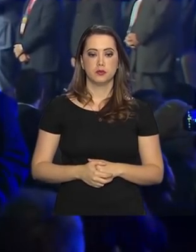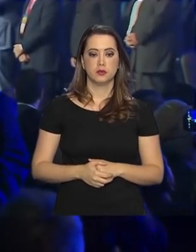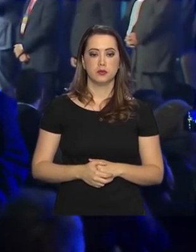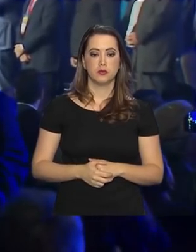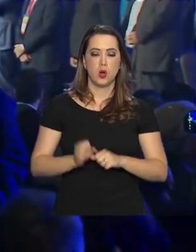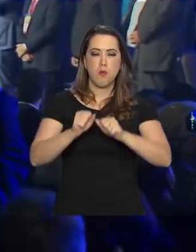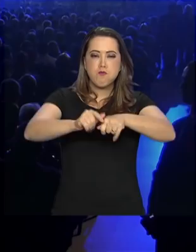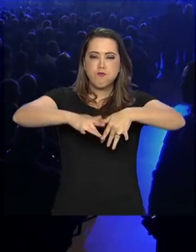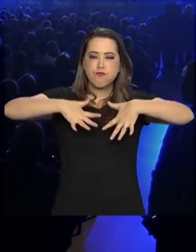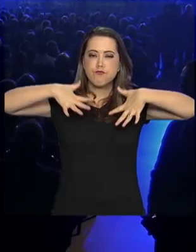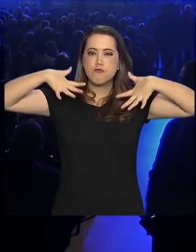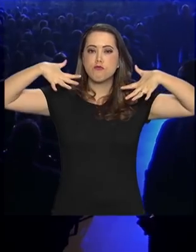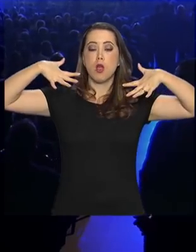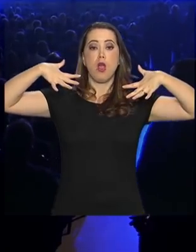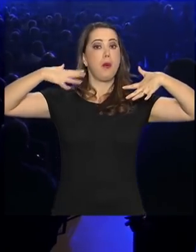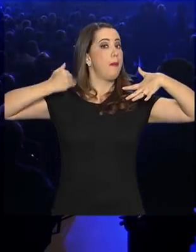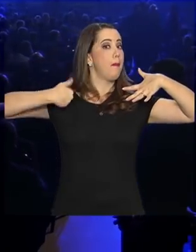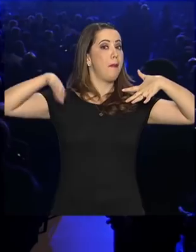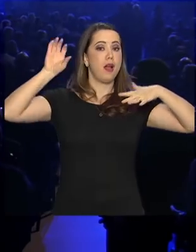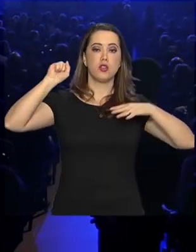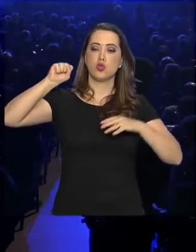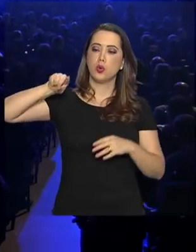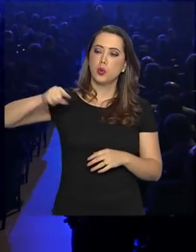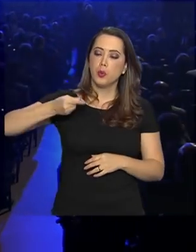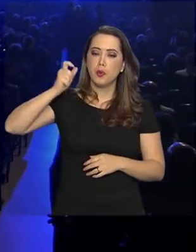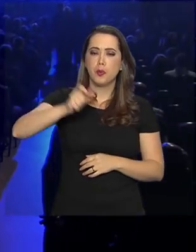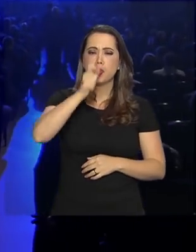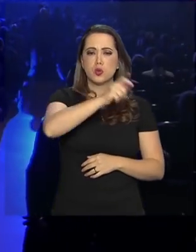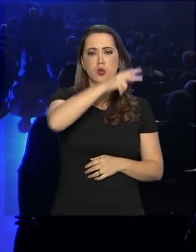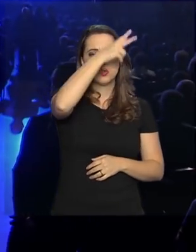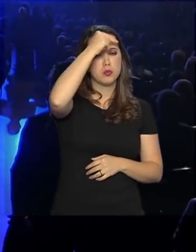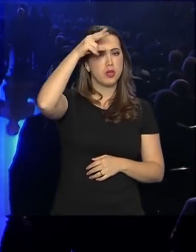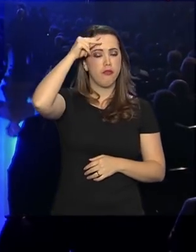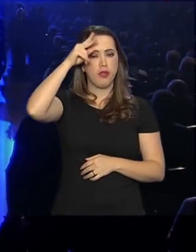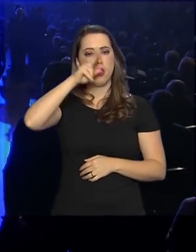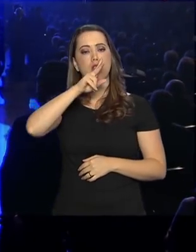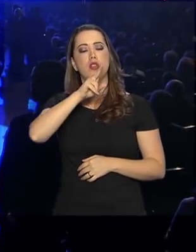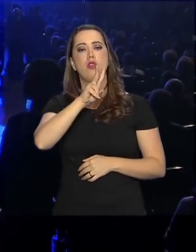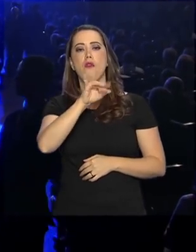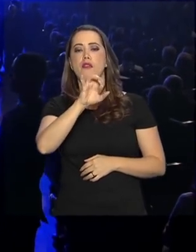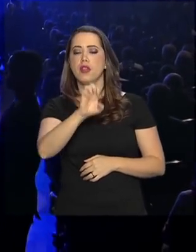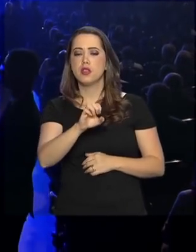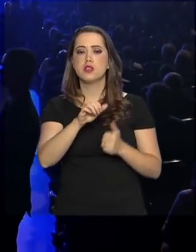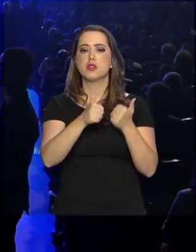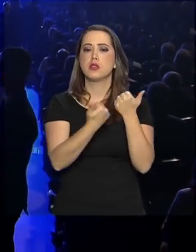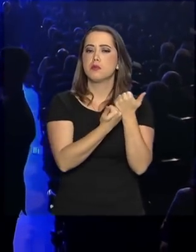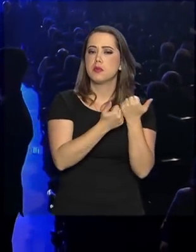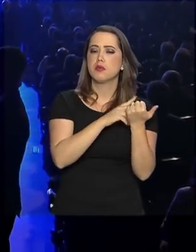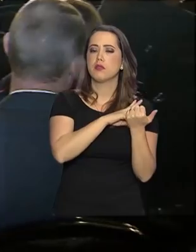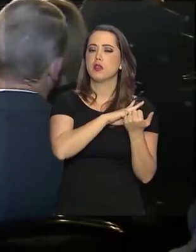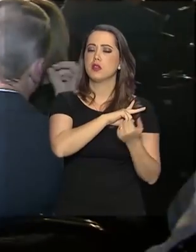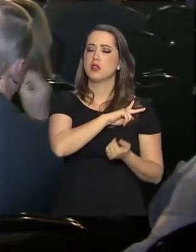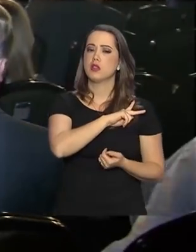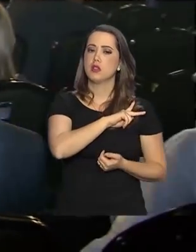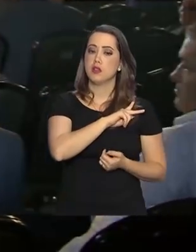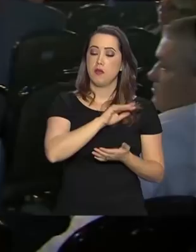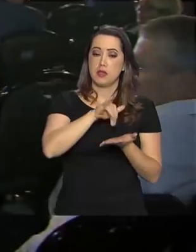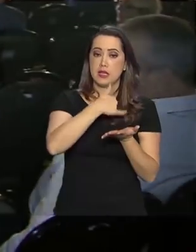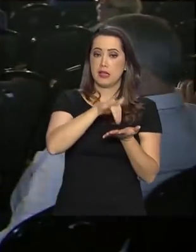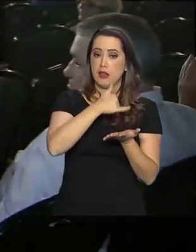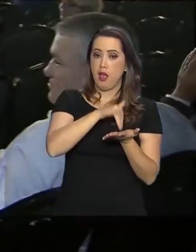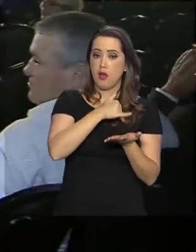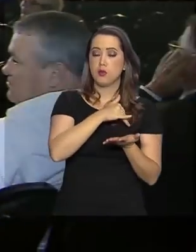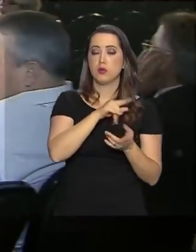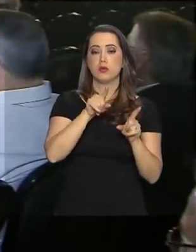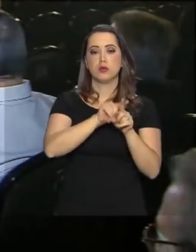Auditório lotado. Mais de 8 mil líderes municipalistas, entre prefeitos, vice-prefeitos e secretários municipais, estão em Brasília